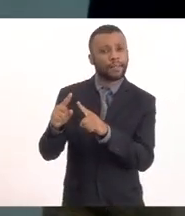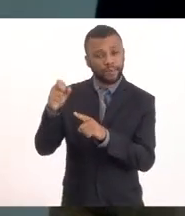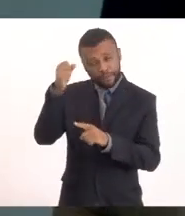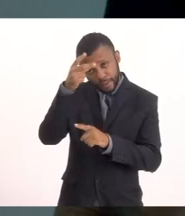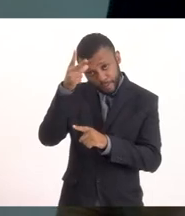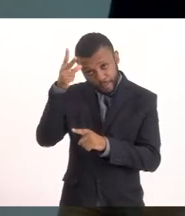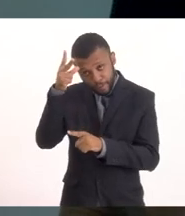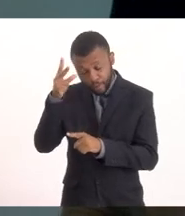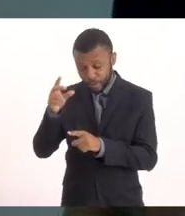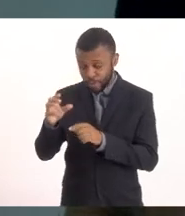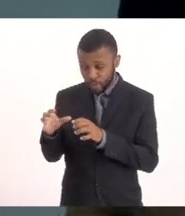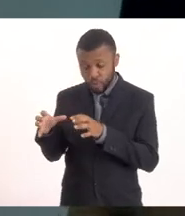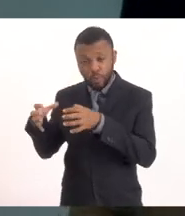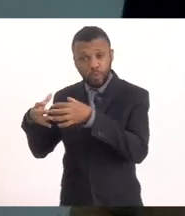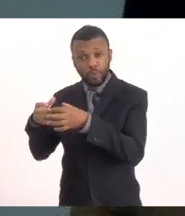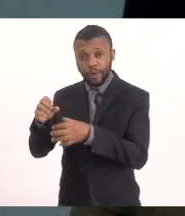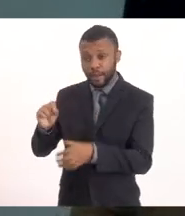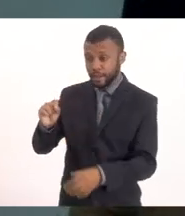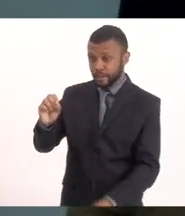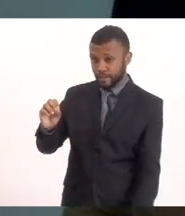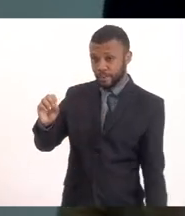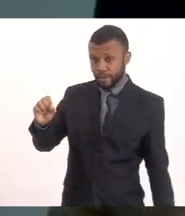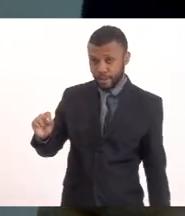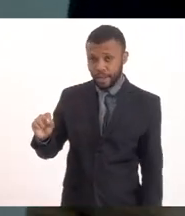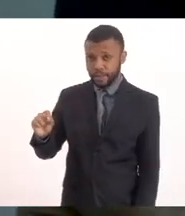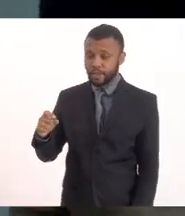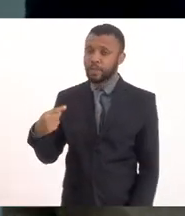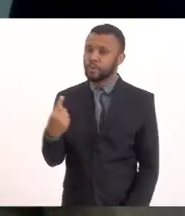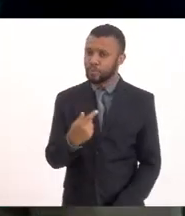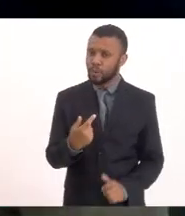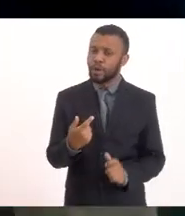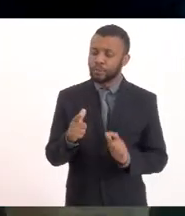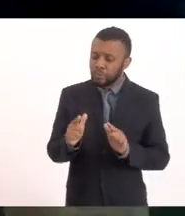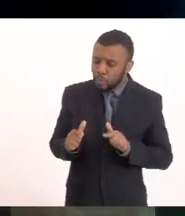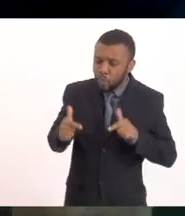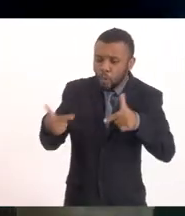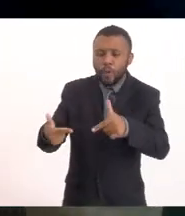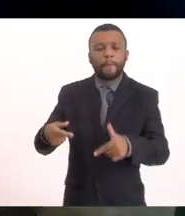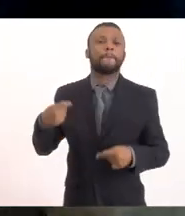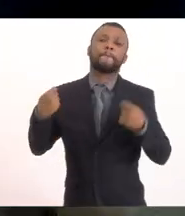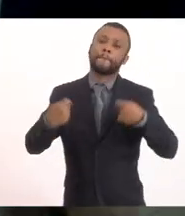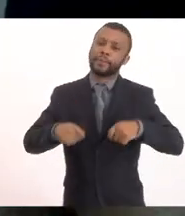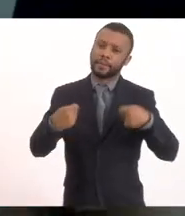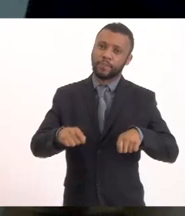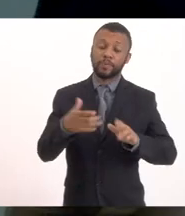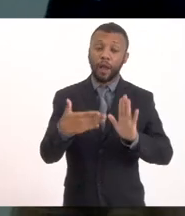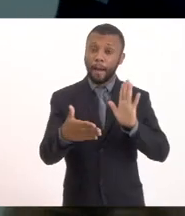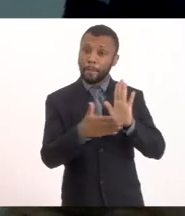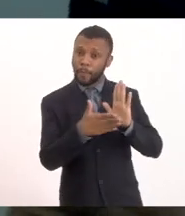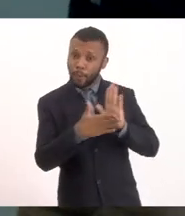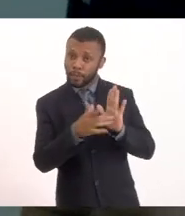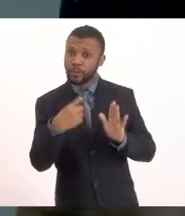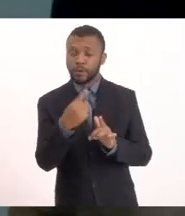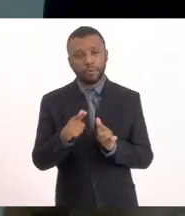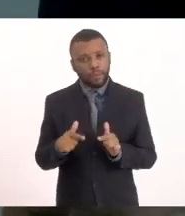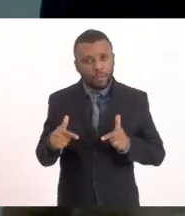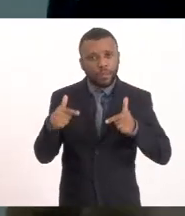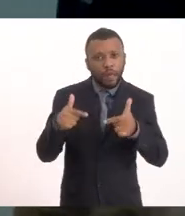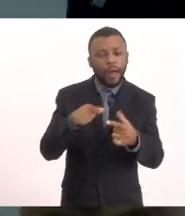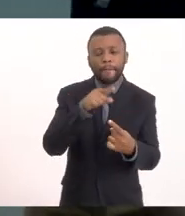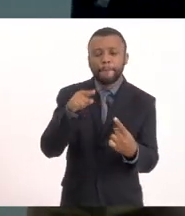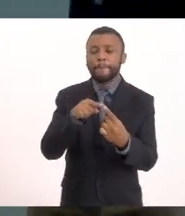SOS Nós não podíamos Deixar De atuar Então a proposta Foi que fizéssemos Uma atuação Pontual